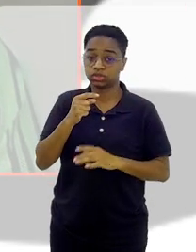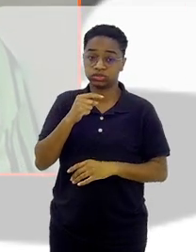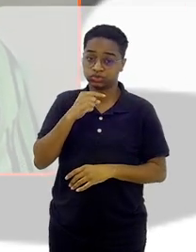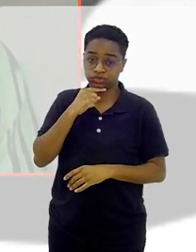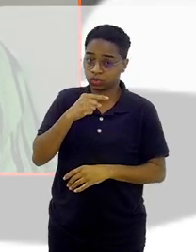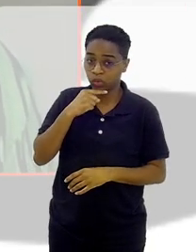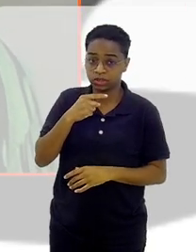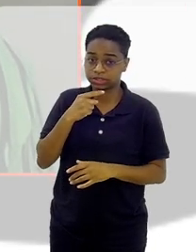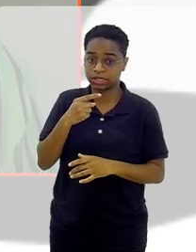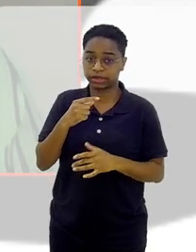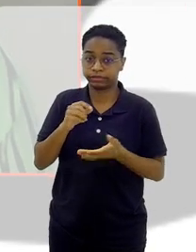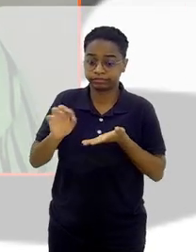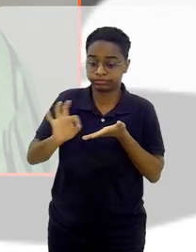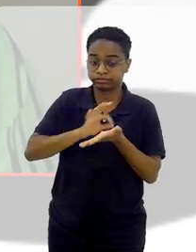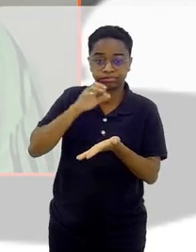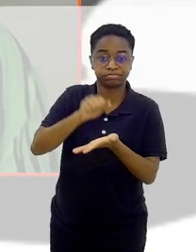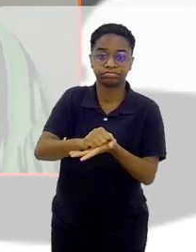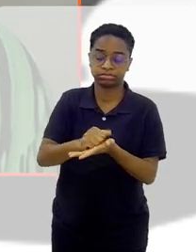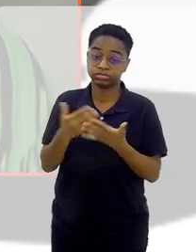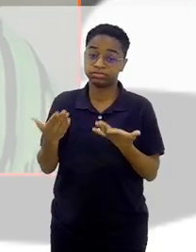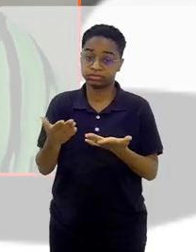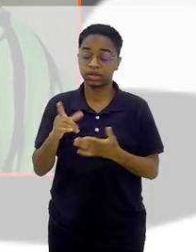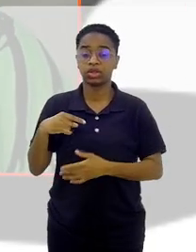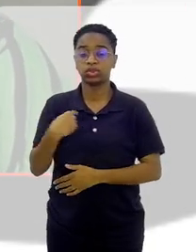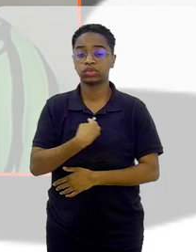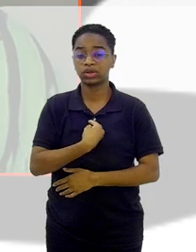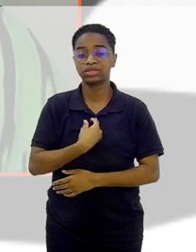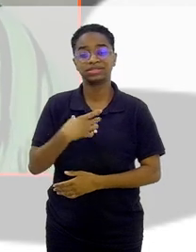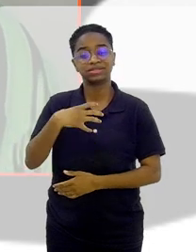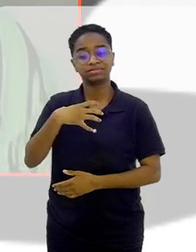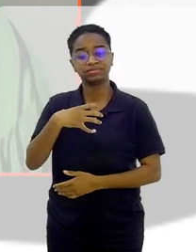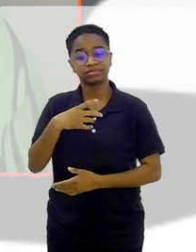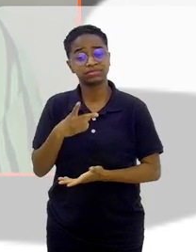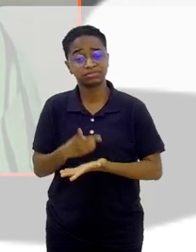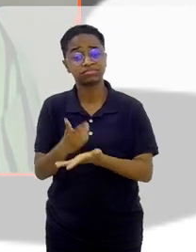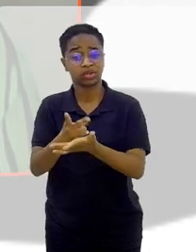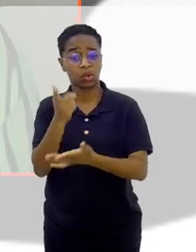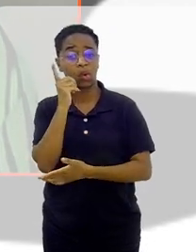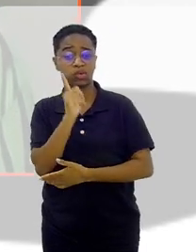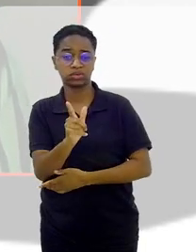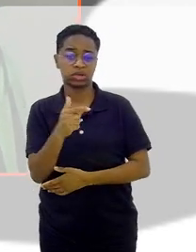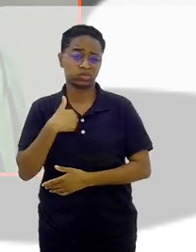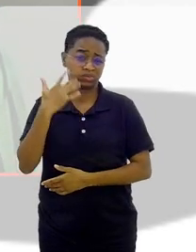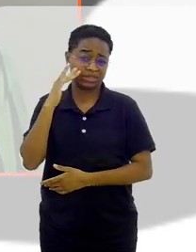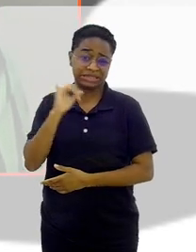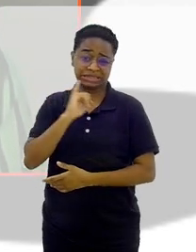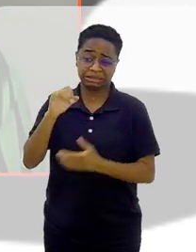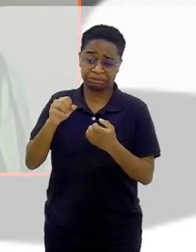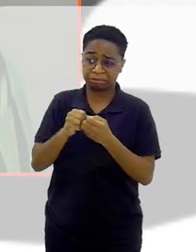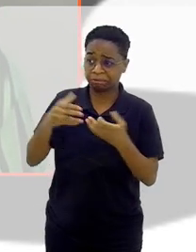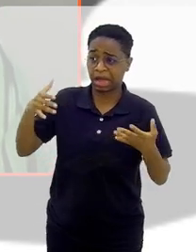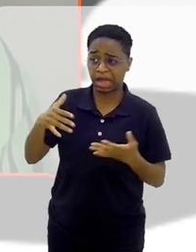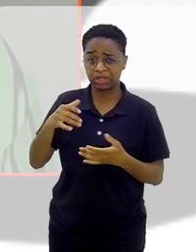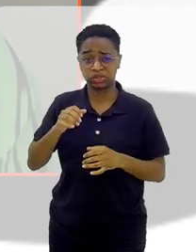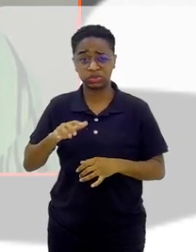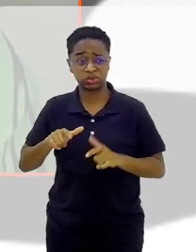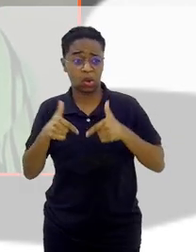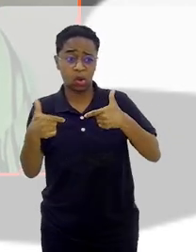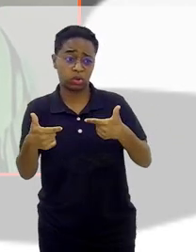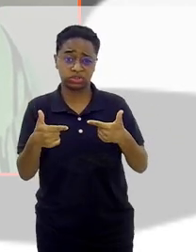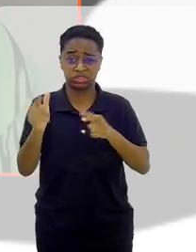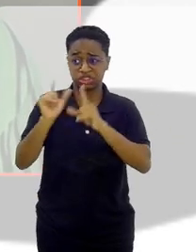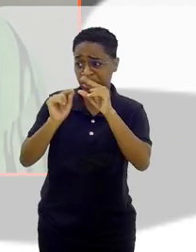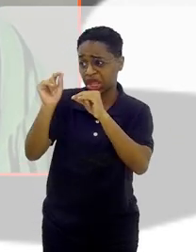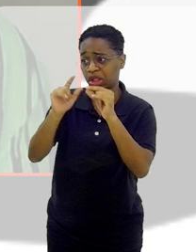agenda mais atribulada. E nós sempre conseguimos, não sei te dizer se é mágica, se é sorte, se é estrela,